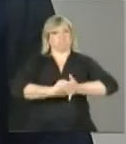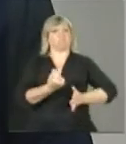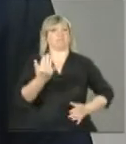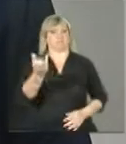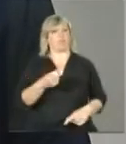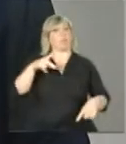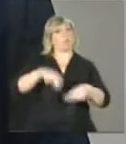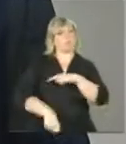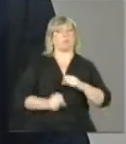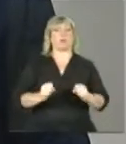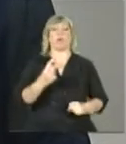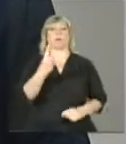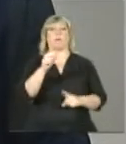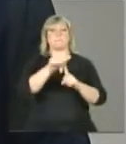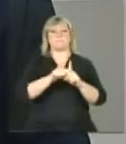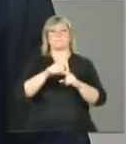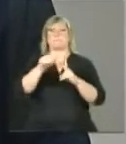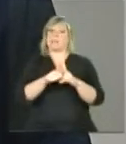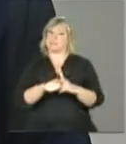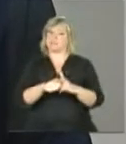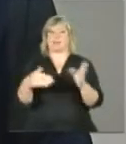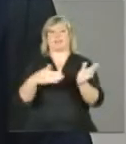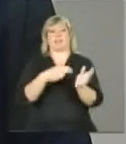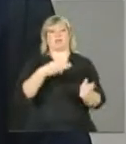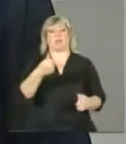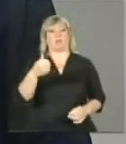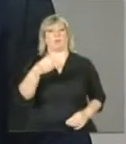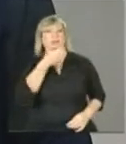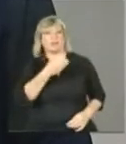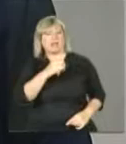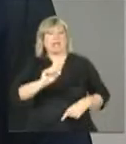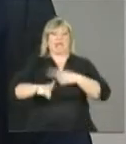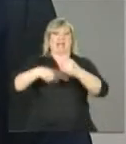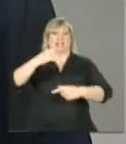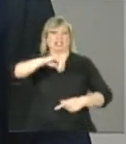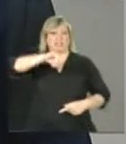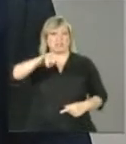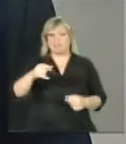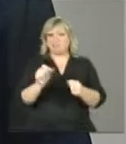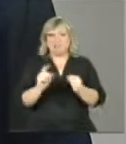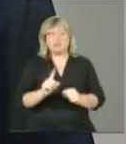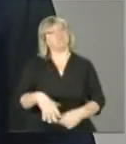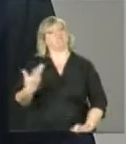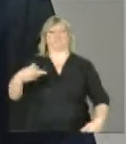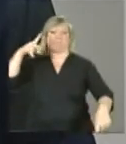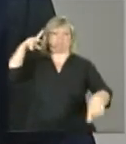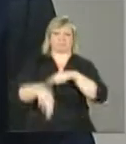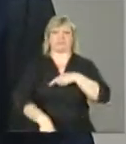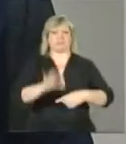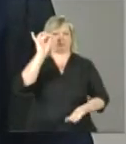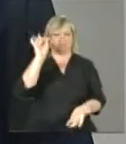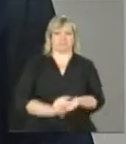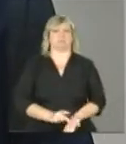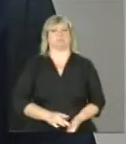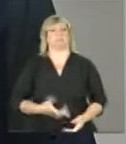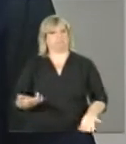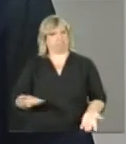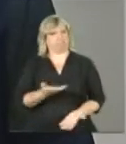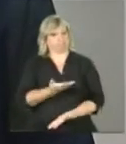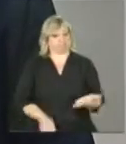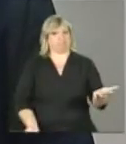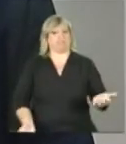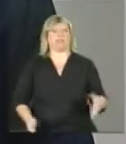benefícios por dois meses, até 31 de dezembro. Em janeiro, eles serão cancelados. Lembrando que a